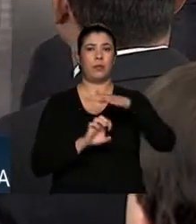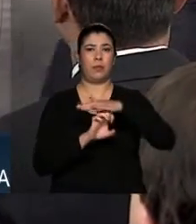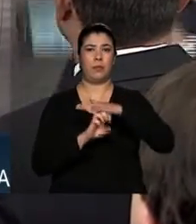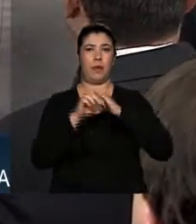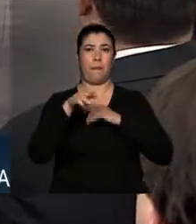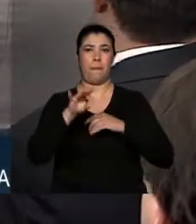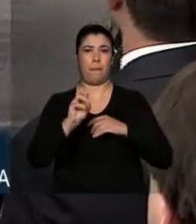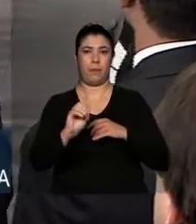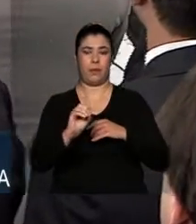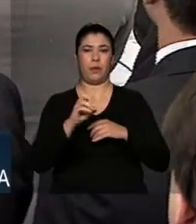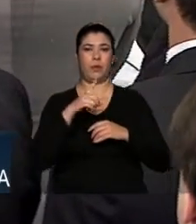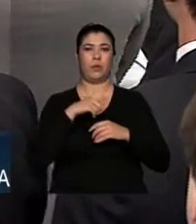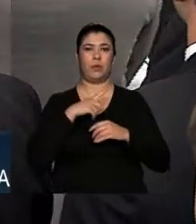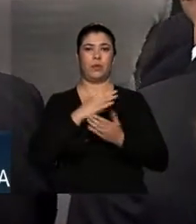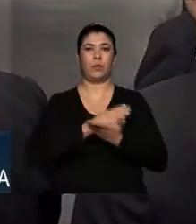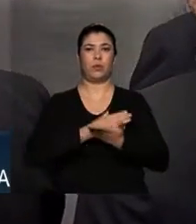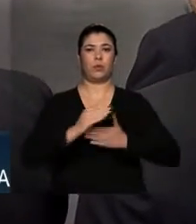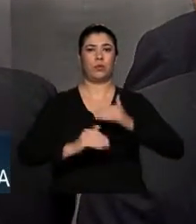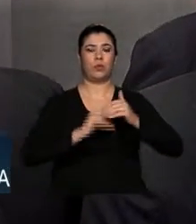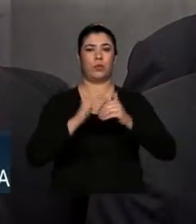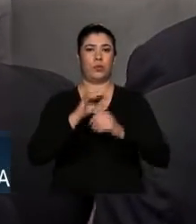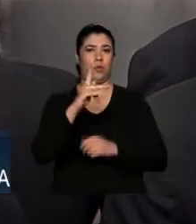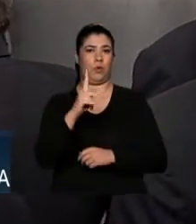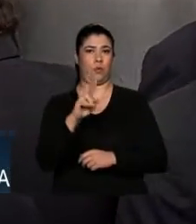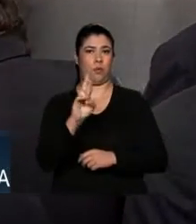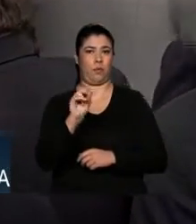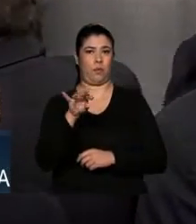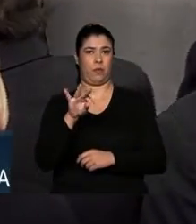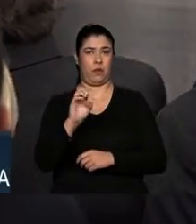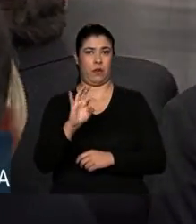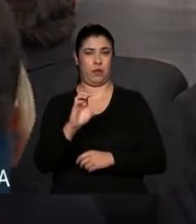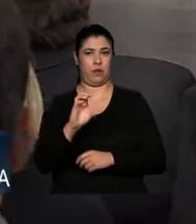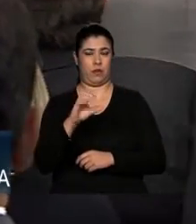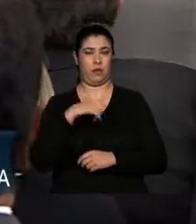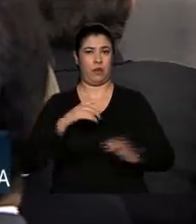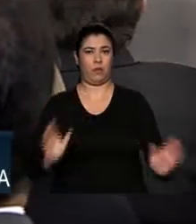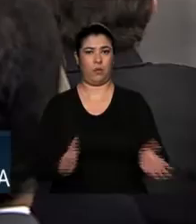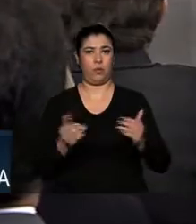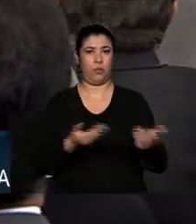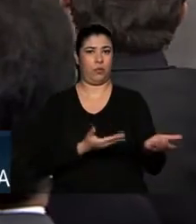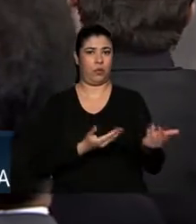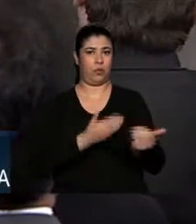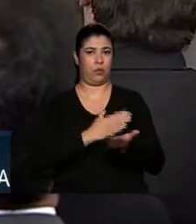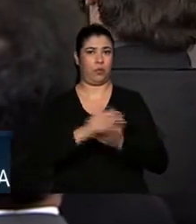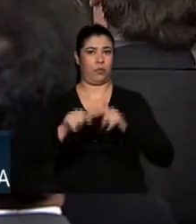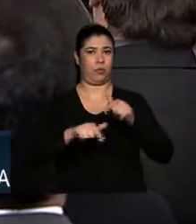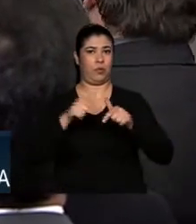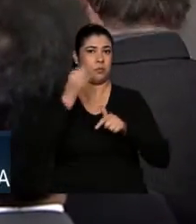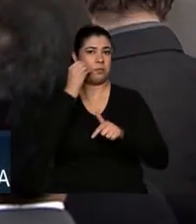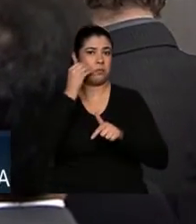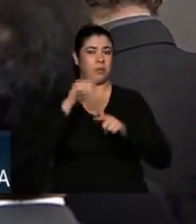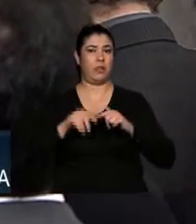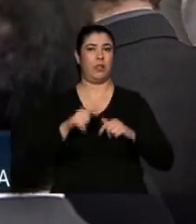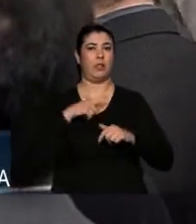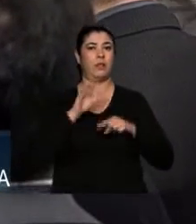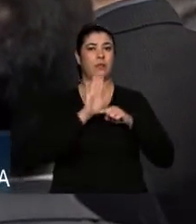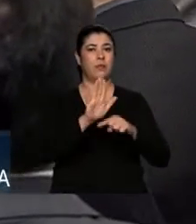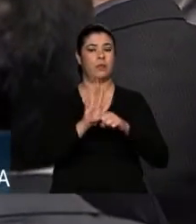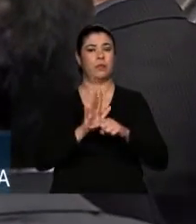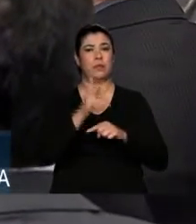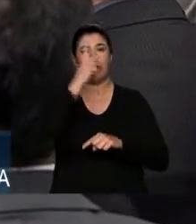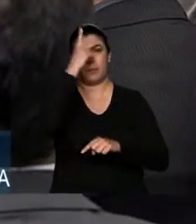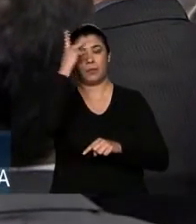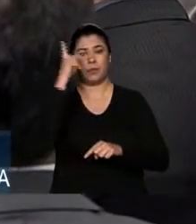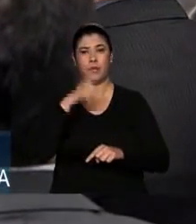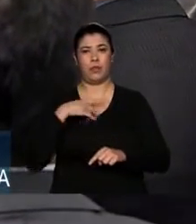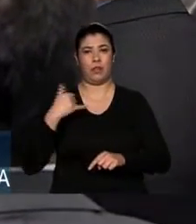e incentiva a inserção do jovem no mercado de trabalho. Esse programa beneficia pessoas entre